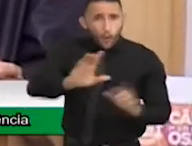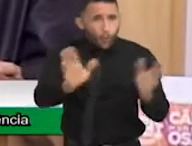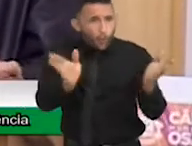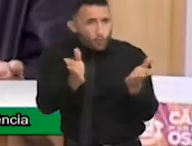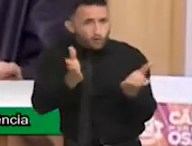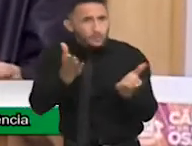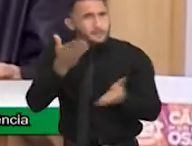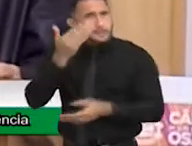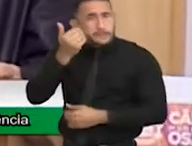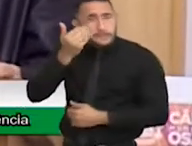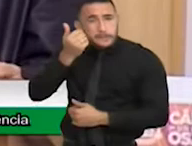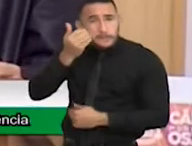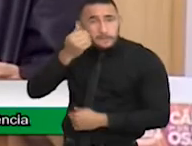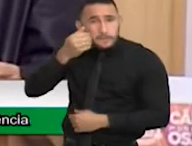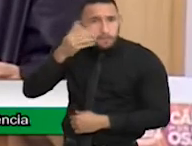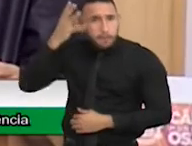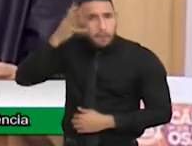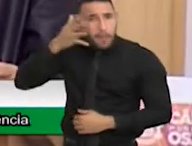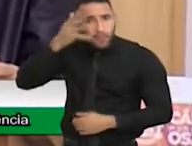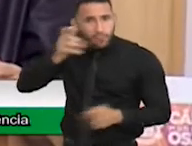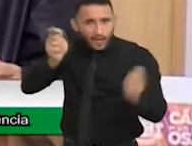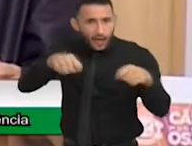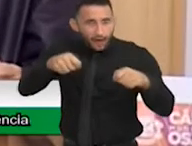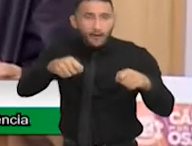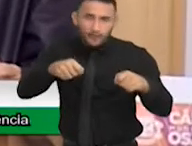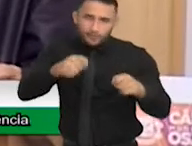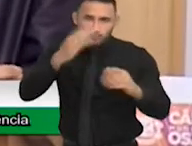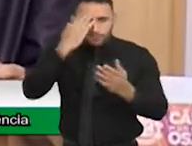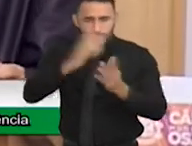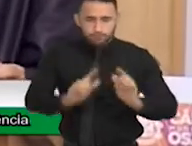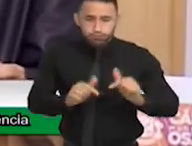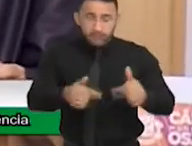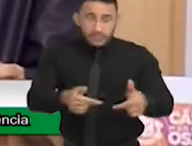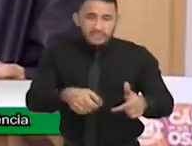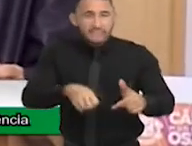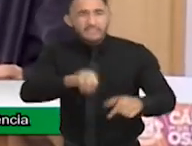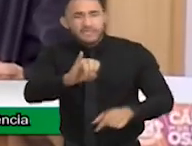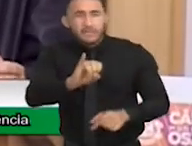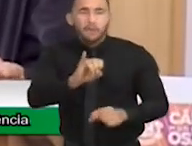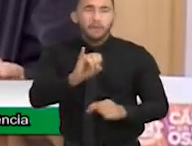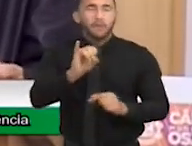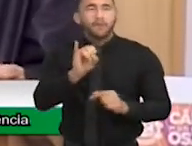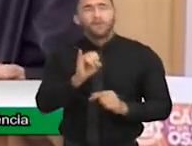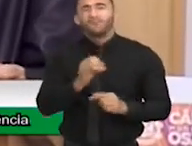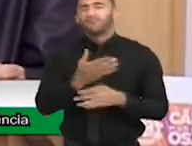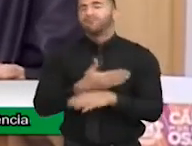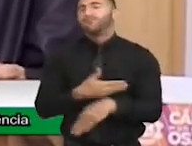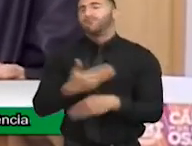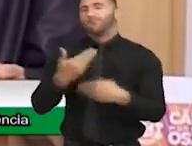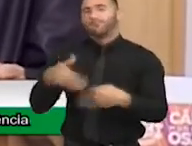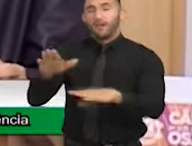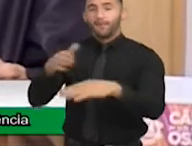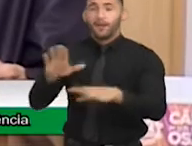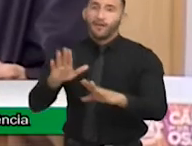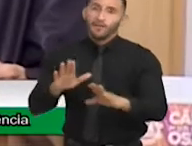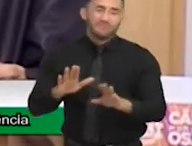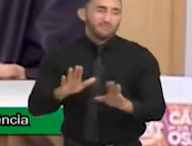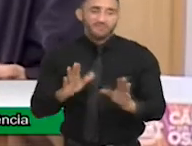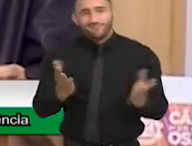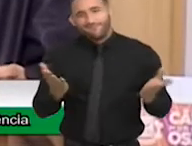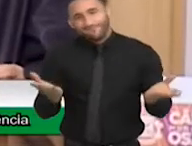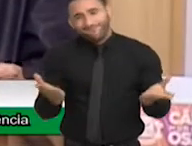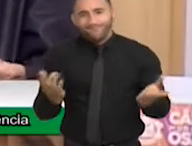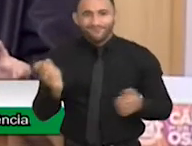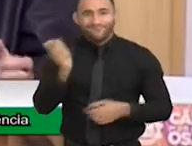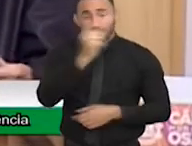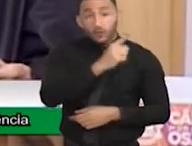entrar por um ouvido, sair pelo outro, vai ser em vão, vai ser uma perda de tempo. E essas mães que estão aqui, mães de pessoas